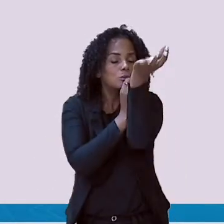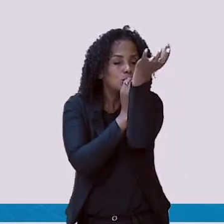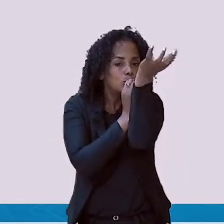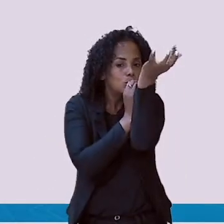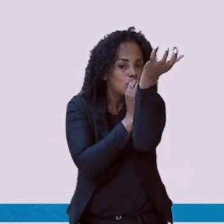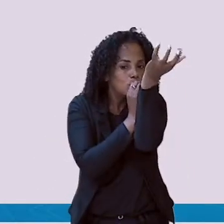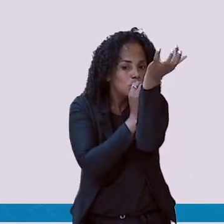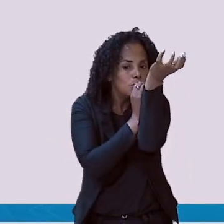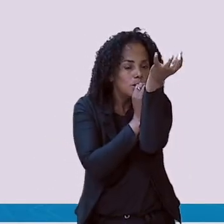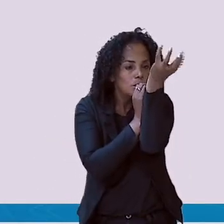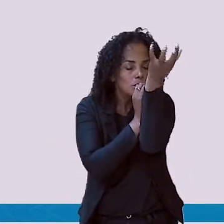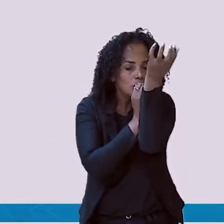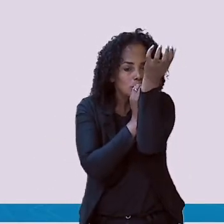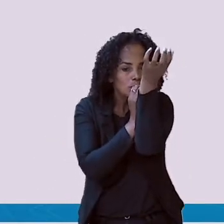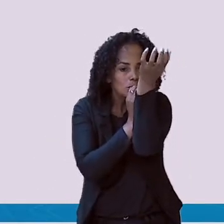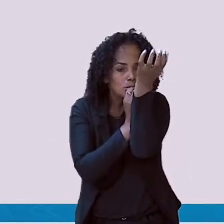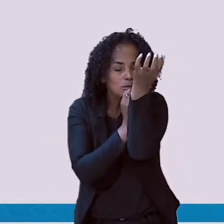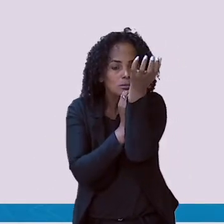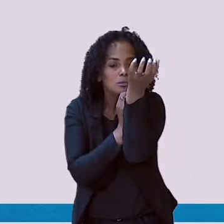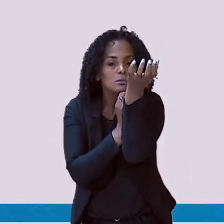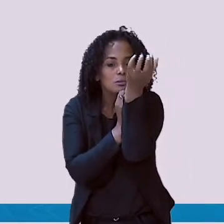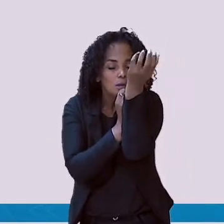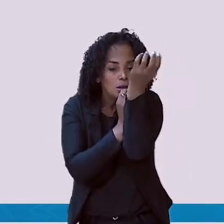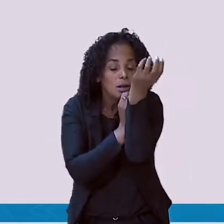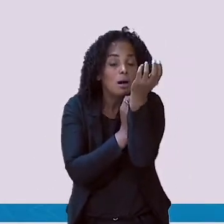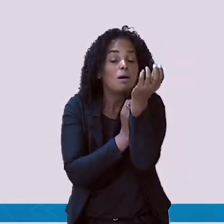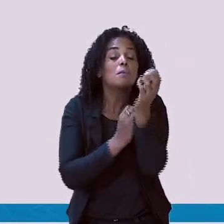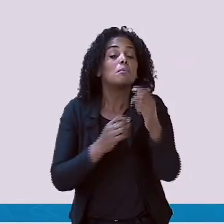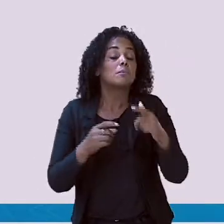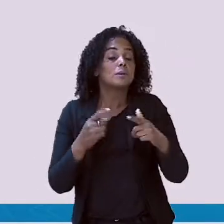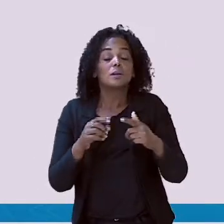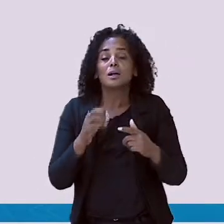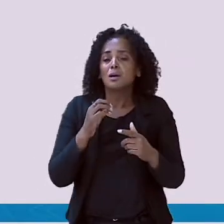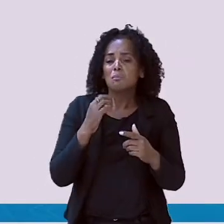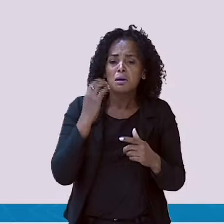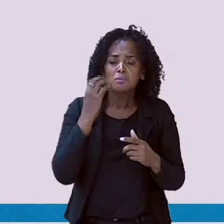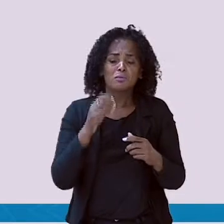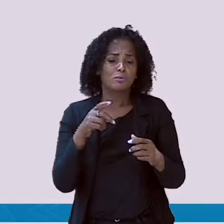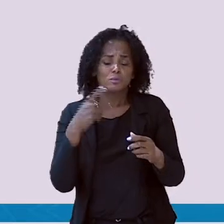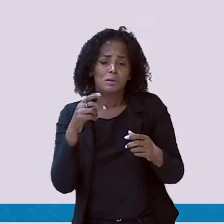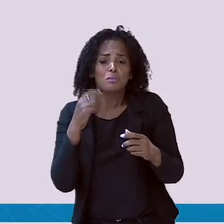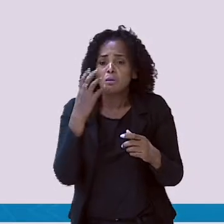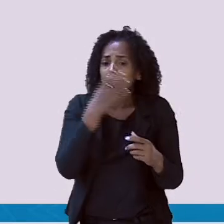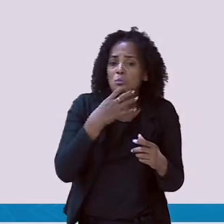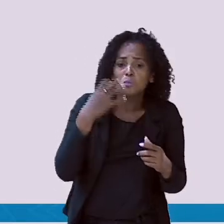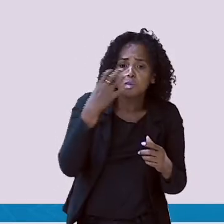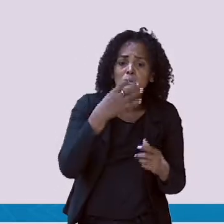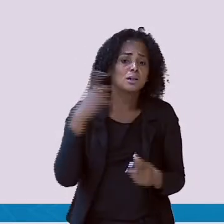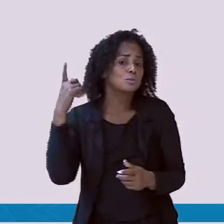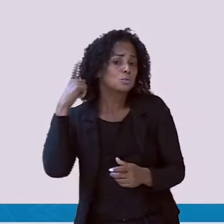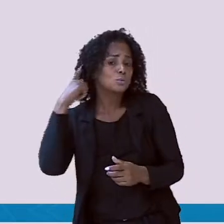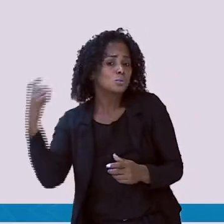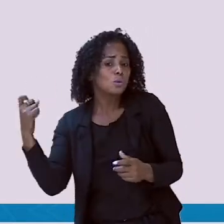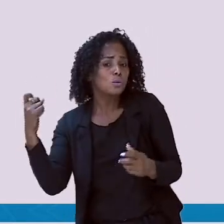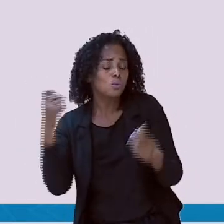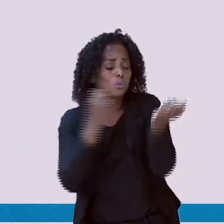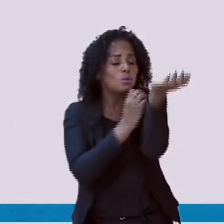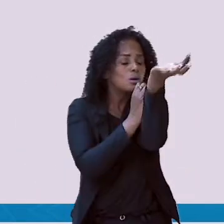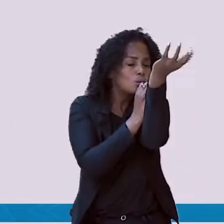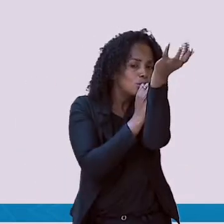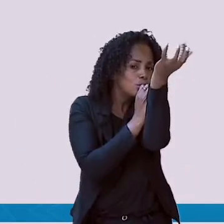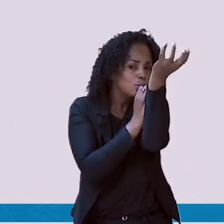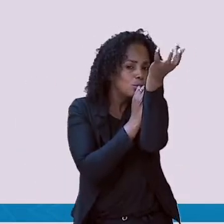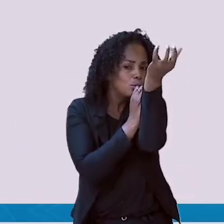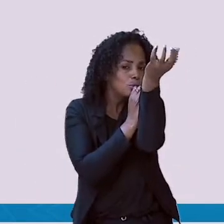É um instrumento musical de sopro. Sim, a pessoa sopra e sai um